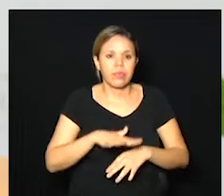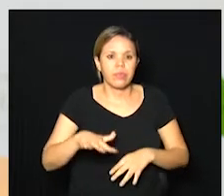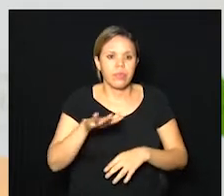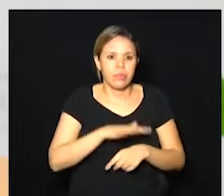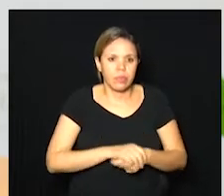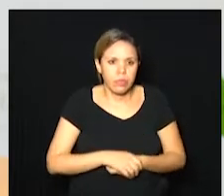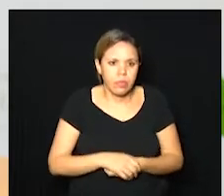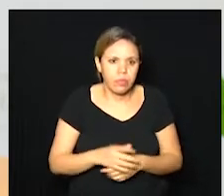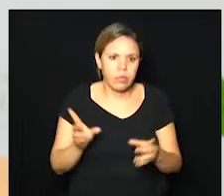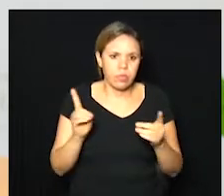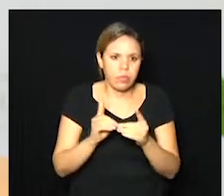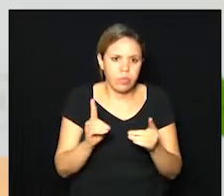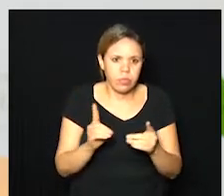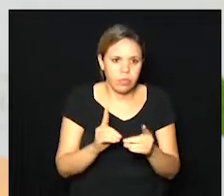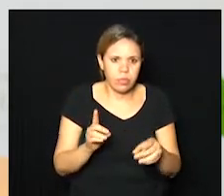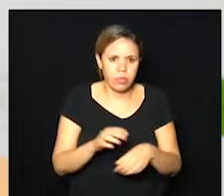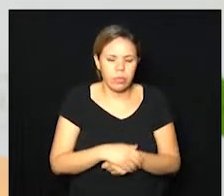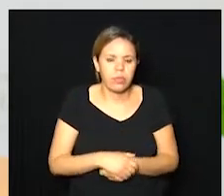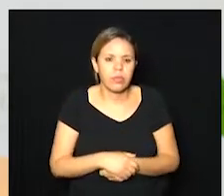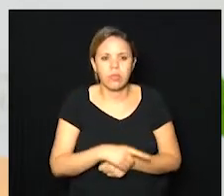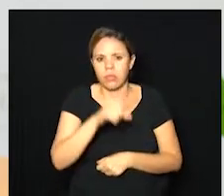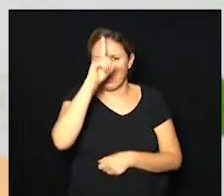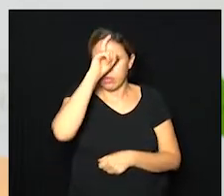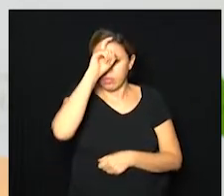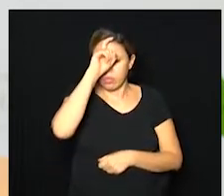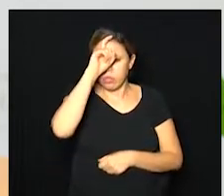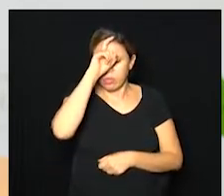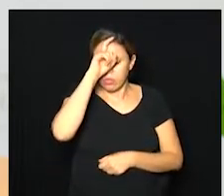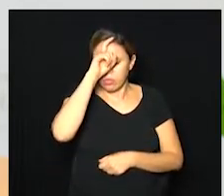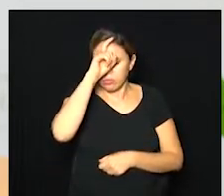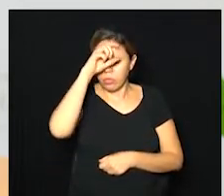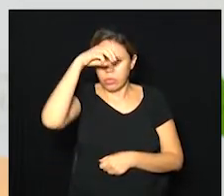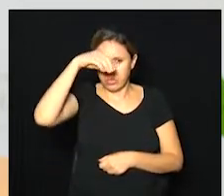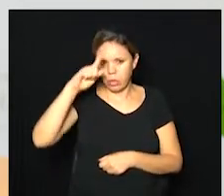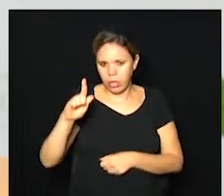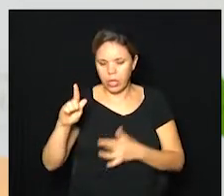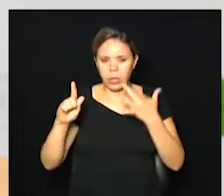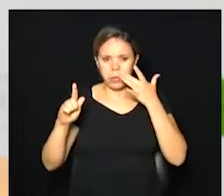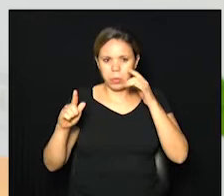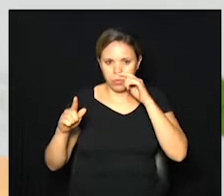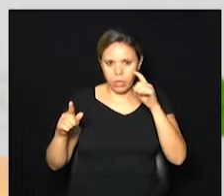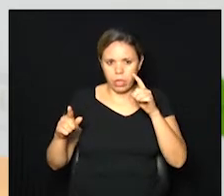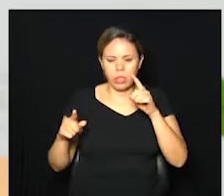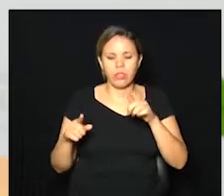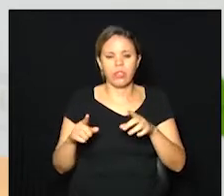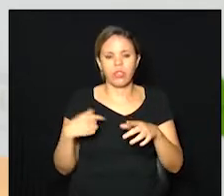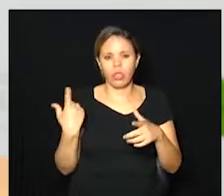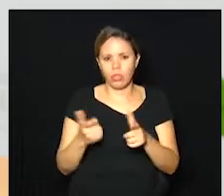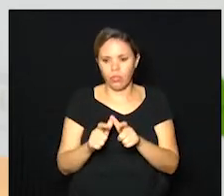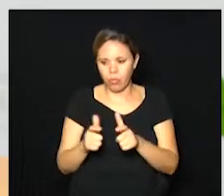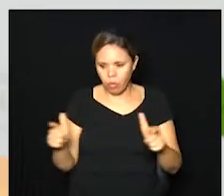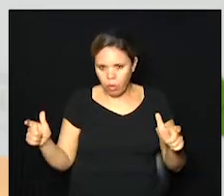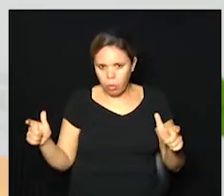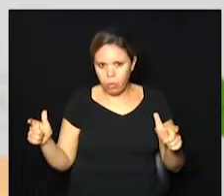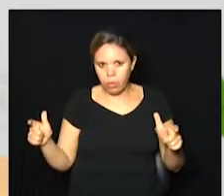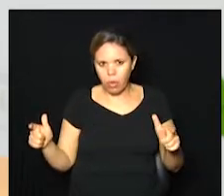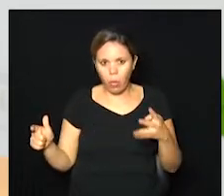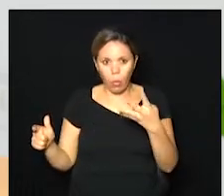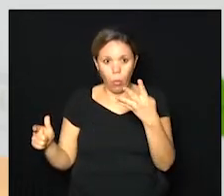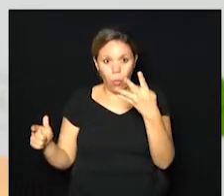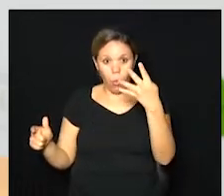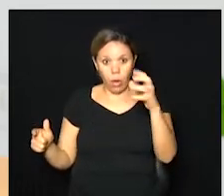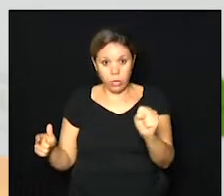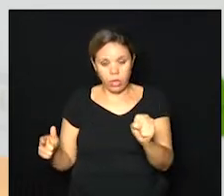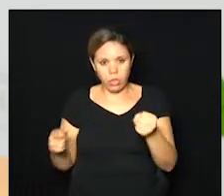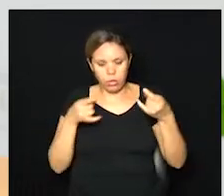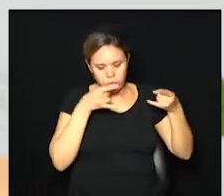recepção do Hospital Mário Gatti Ouro Verde. Nós vamos ampliar em 48 leitos.